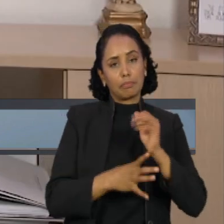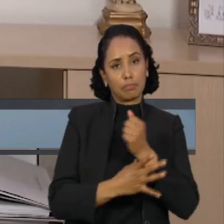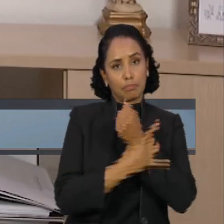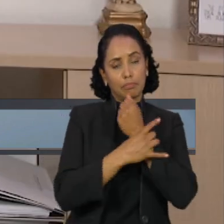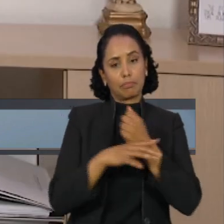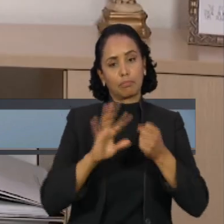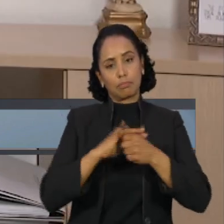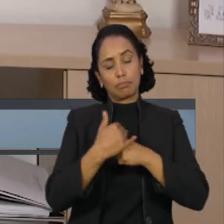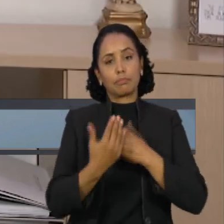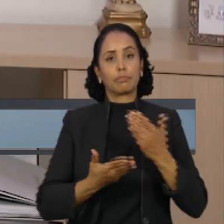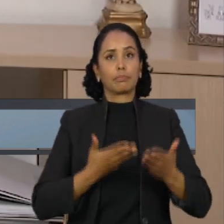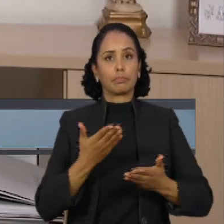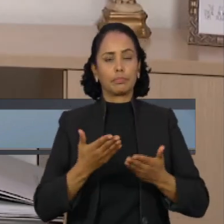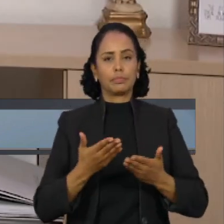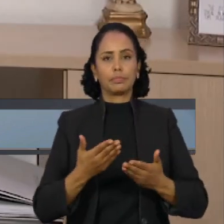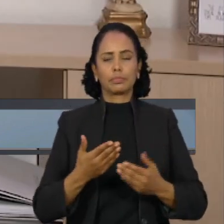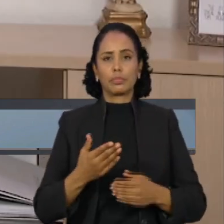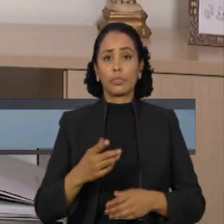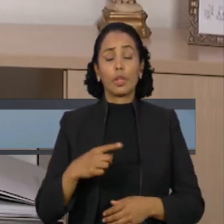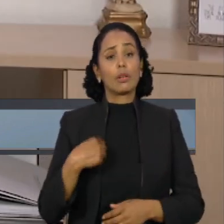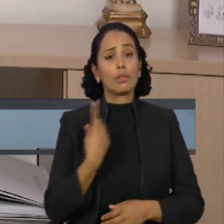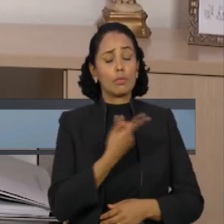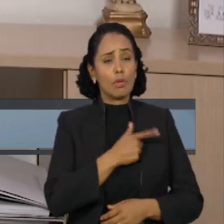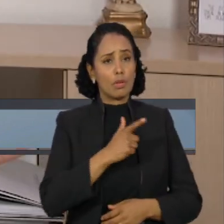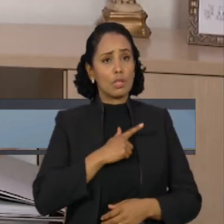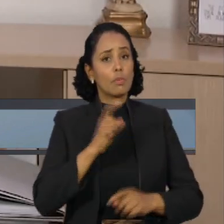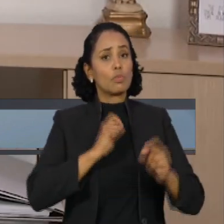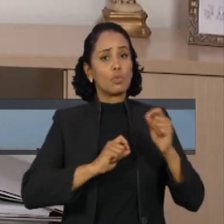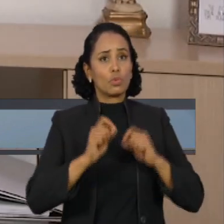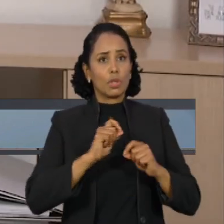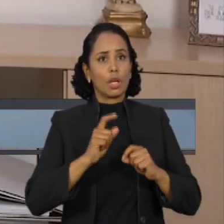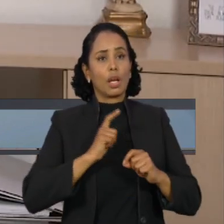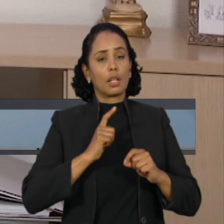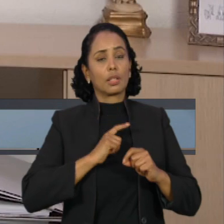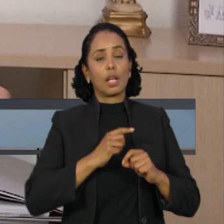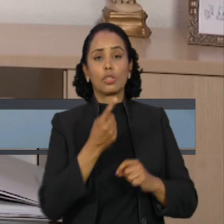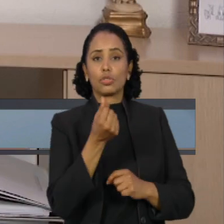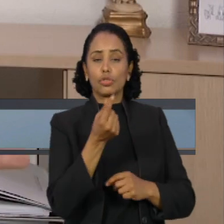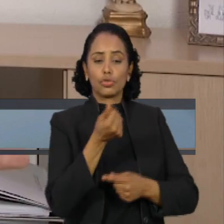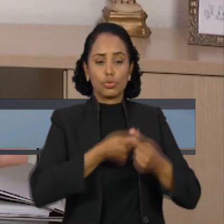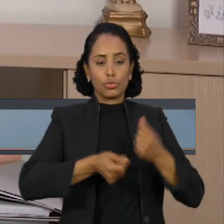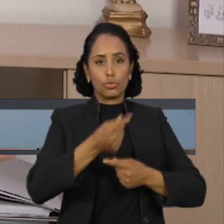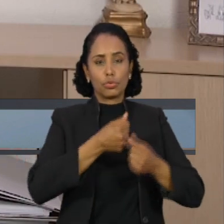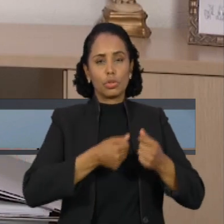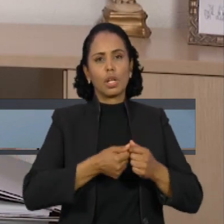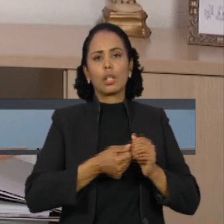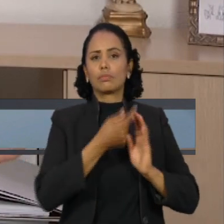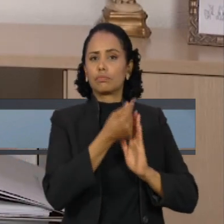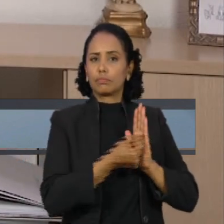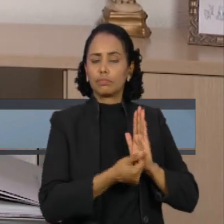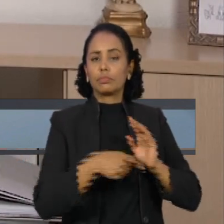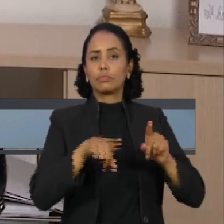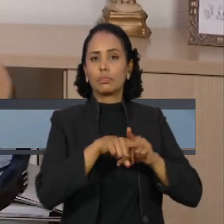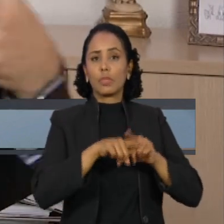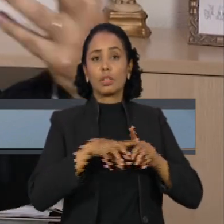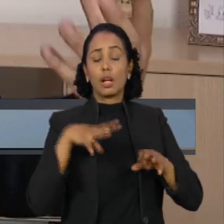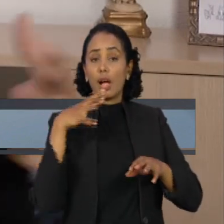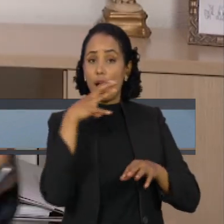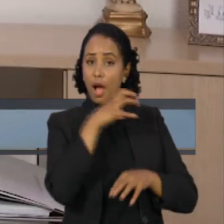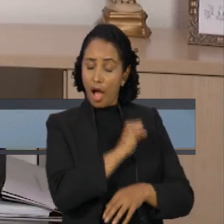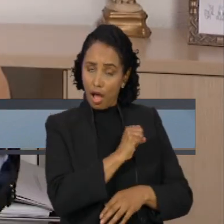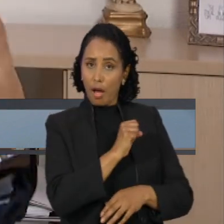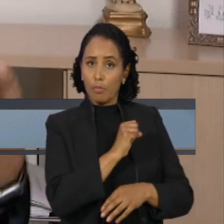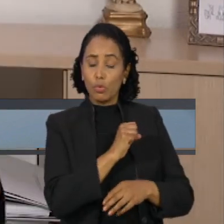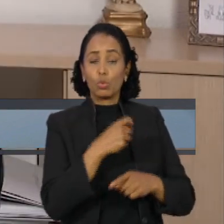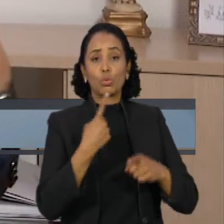A gente vai ter uma vantagem de custo, a pessoa não precisa se deslocar ao Poder Judiciário. Vantagem de agilidade nesse meio,